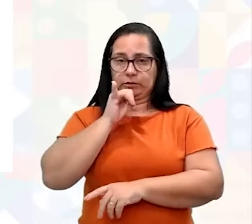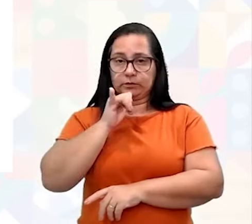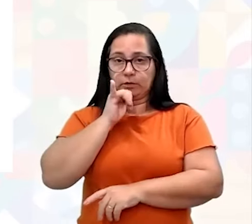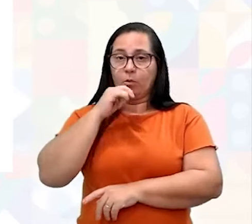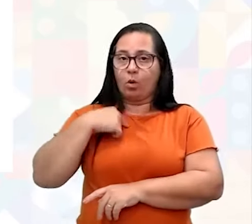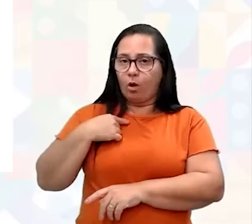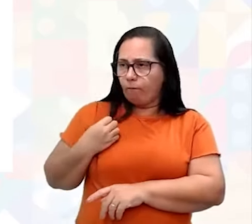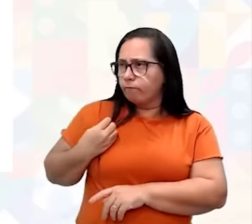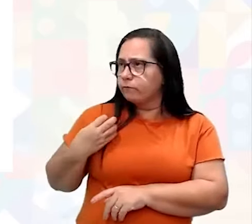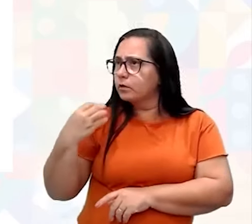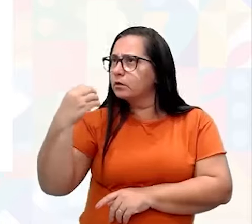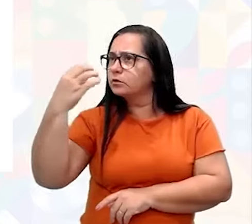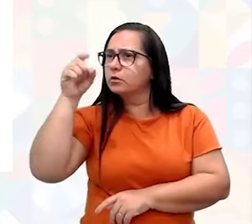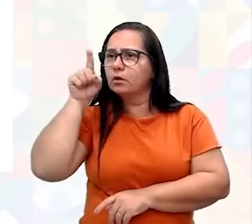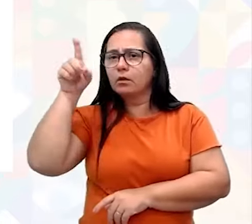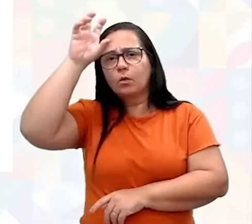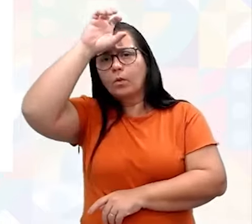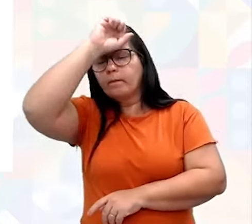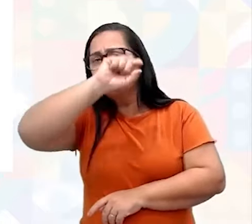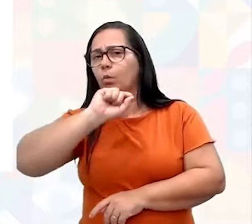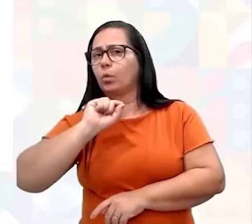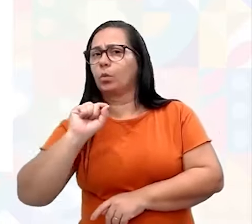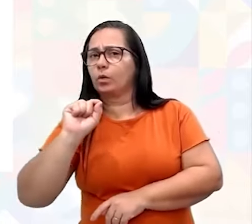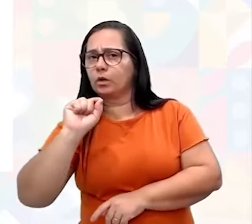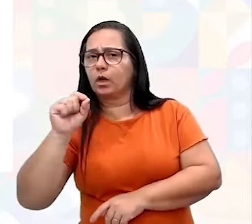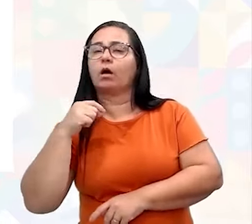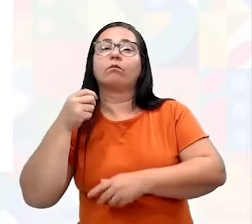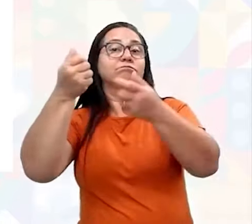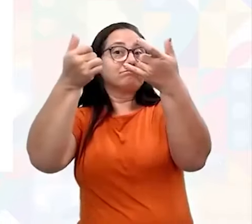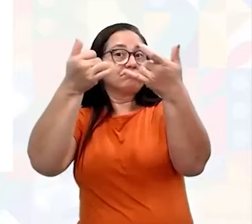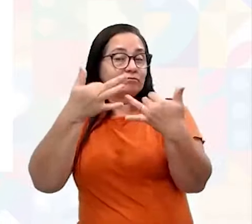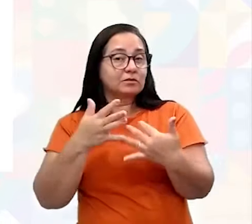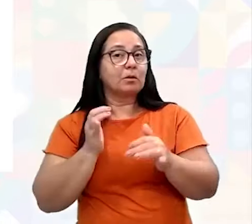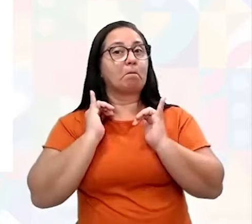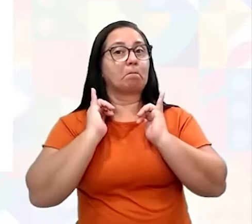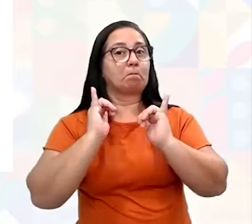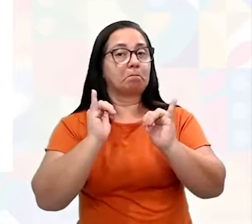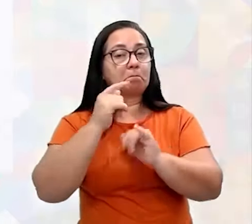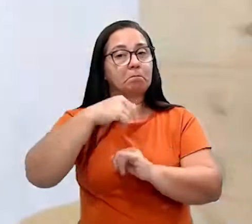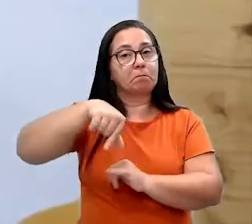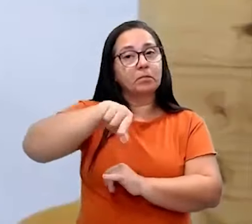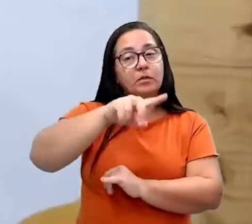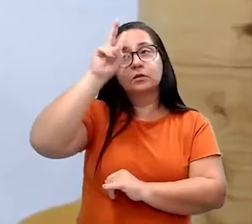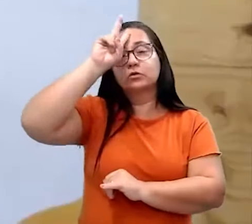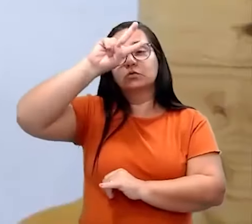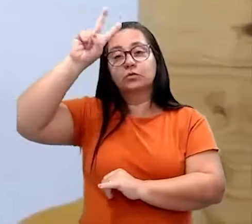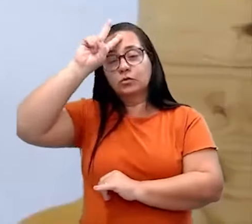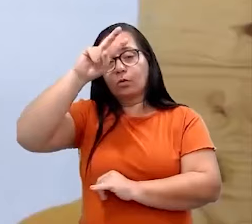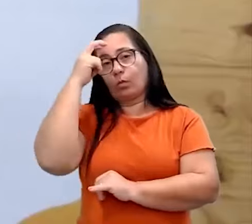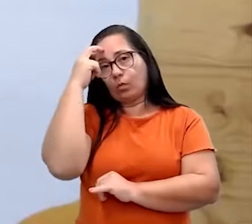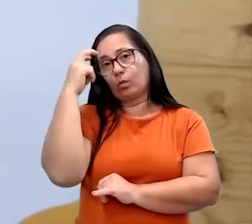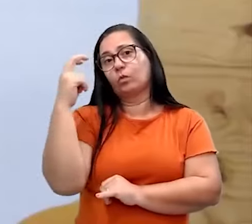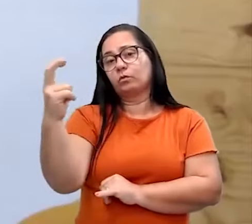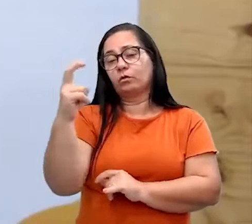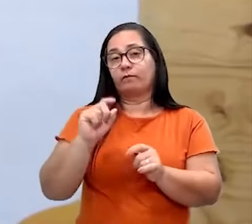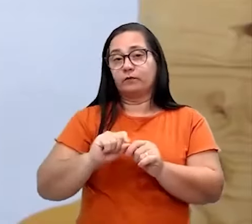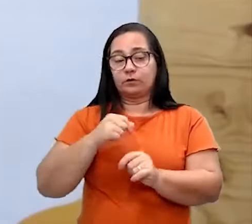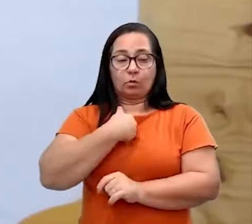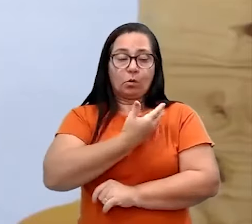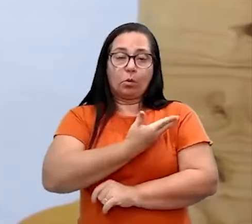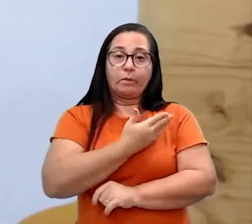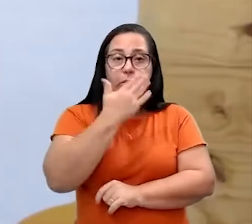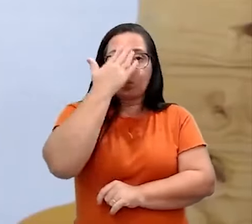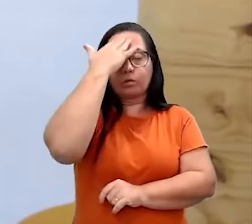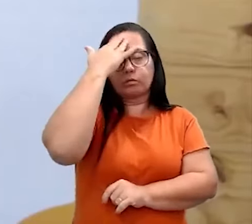determinado lugar. O foi que eu aprendi nesse lugar? Eu vou trazer toda a parte cultural que existe ali, toda a história, e fazer com que o meu colega